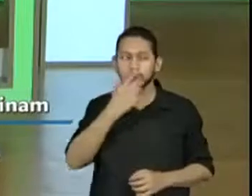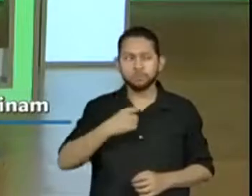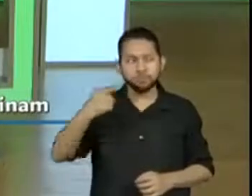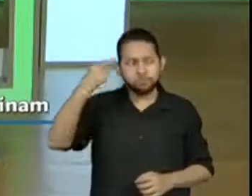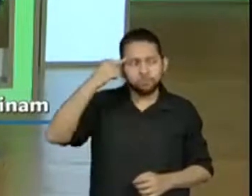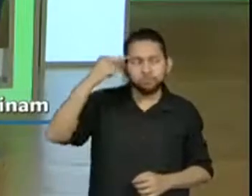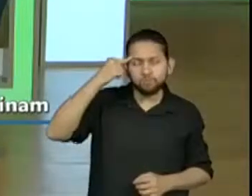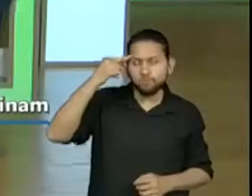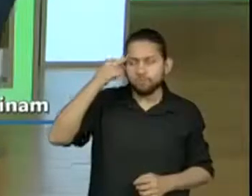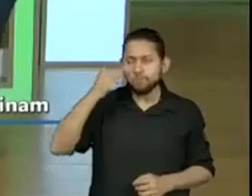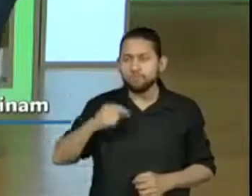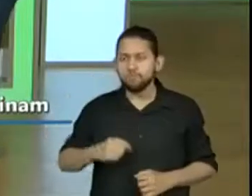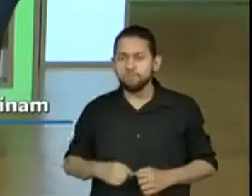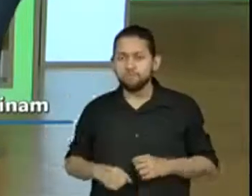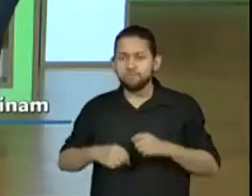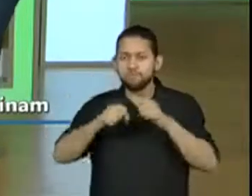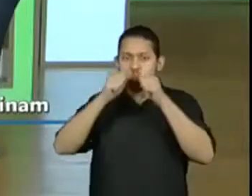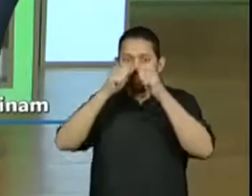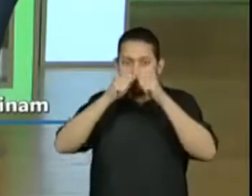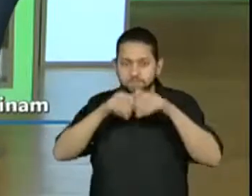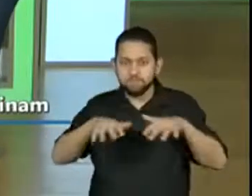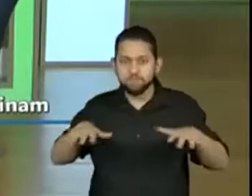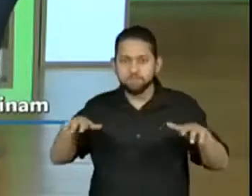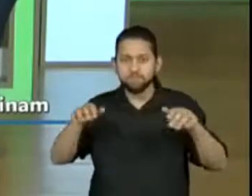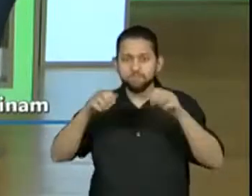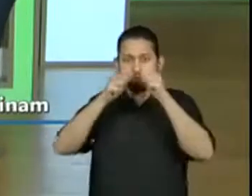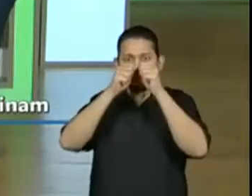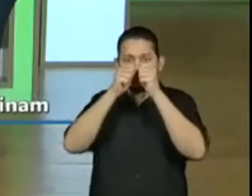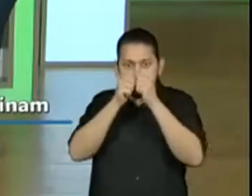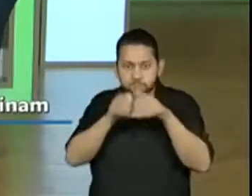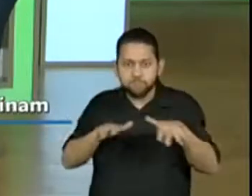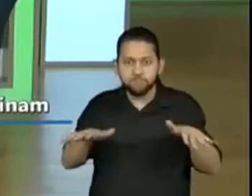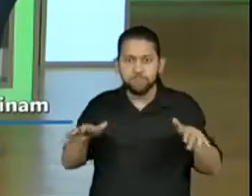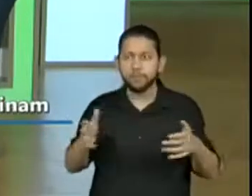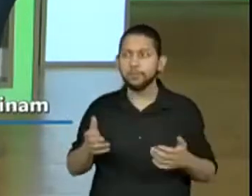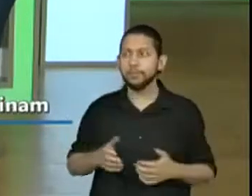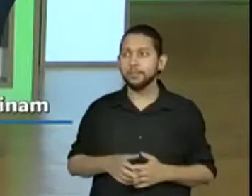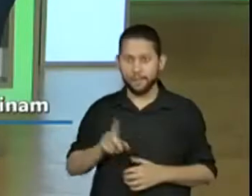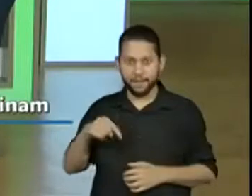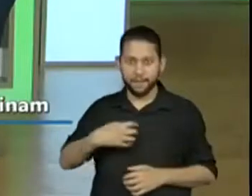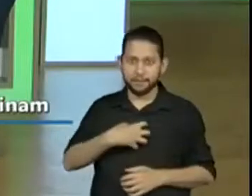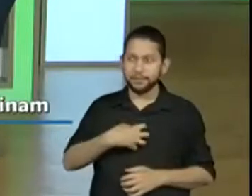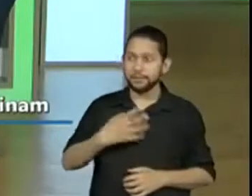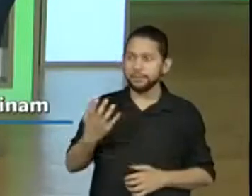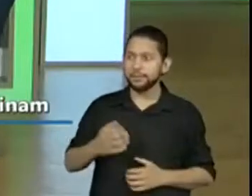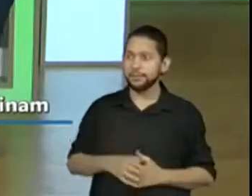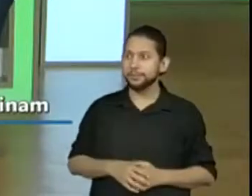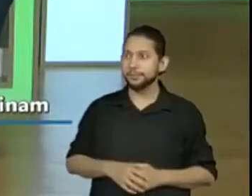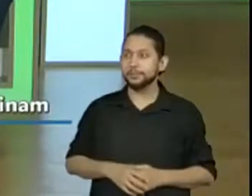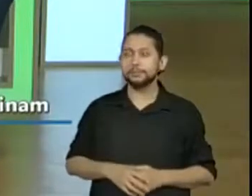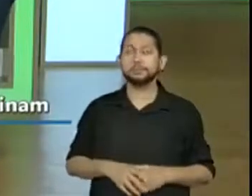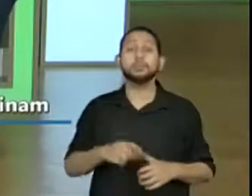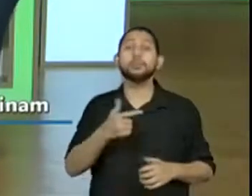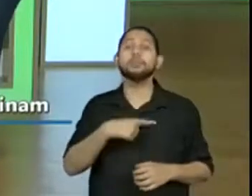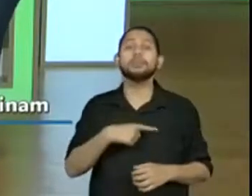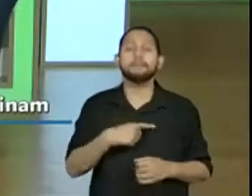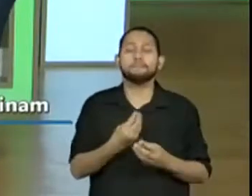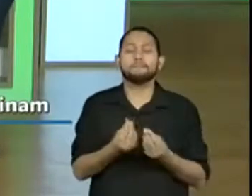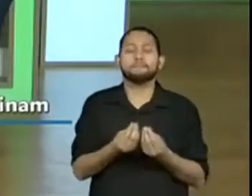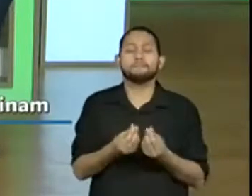Obrigada. A professora Juliana perde todas as palavras. É normal. A professora Ana Cristina colocou insensível.